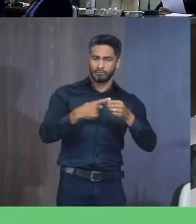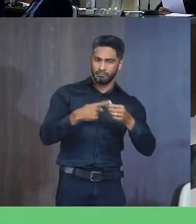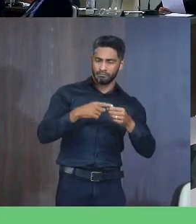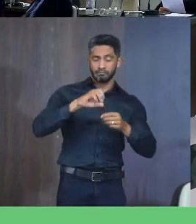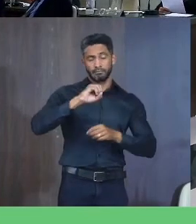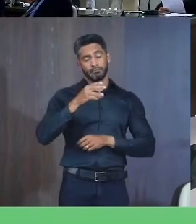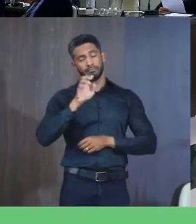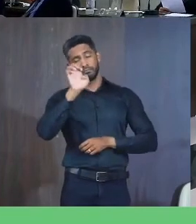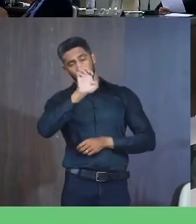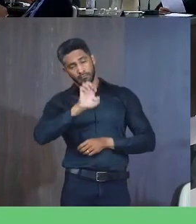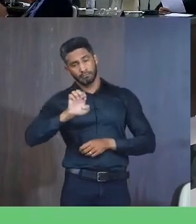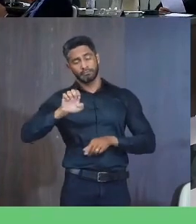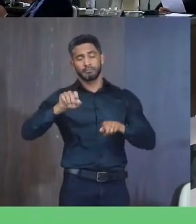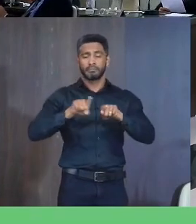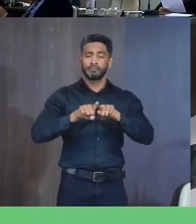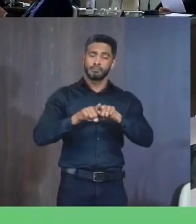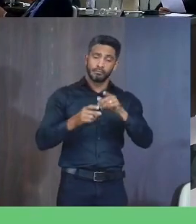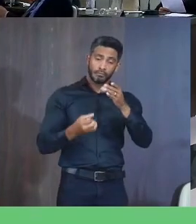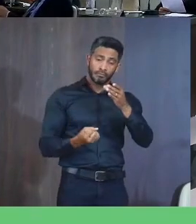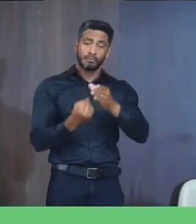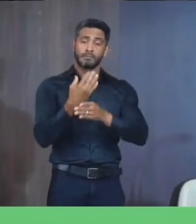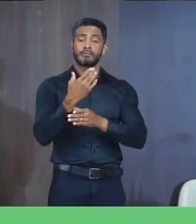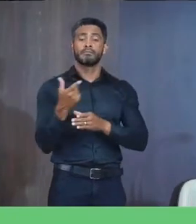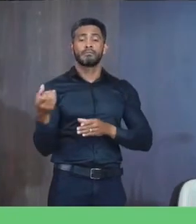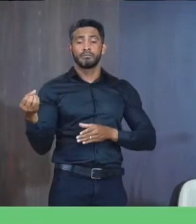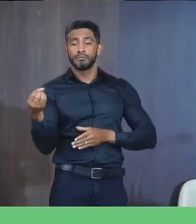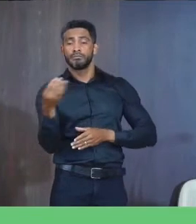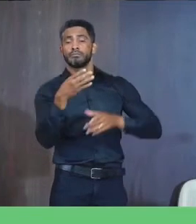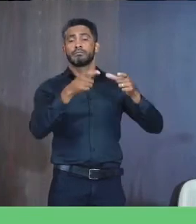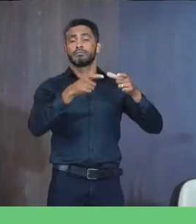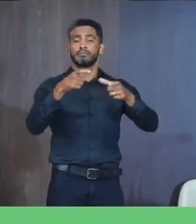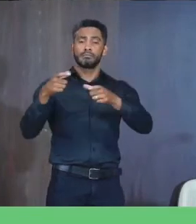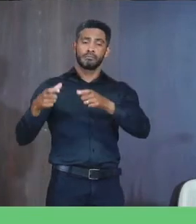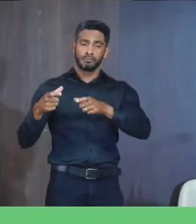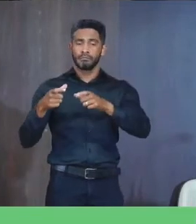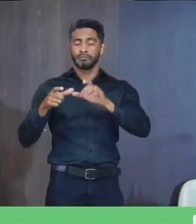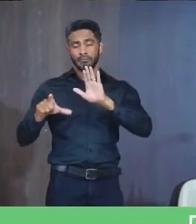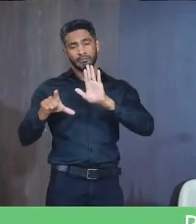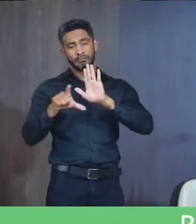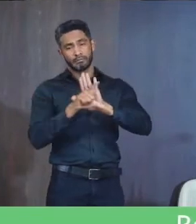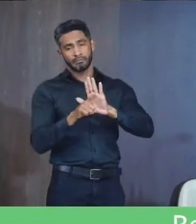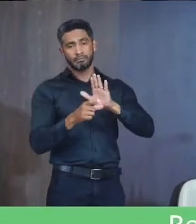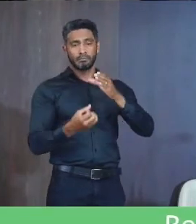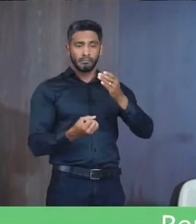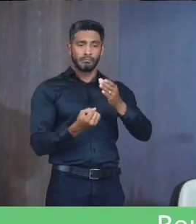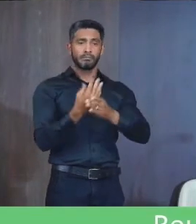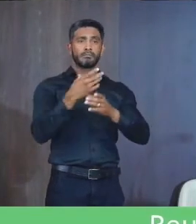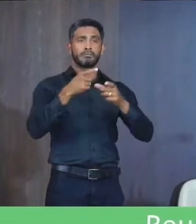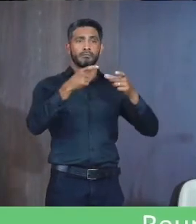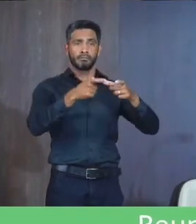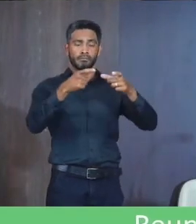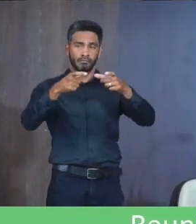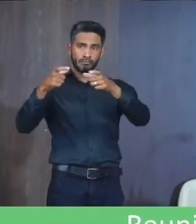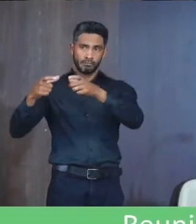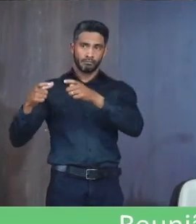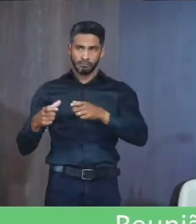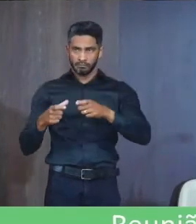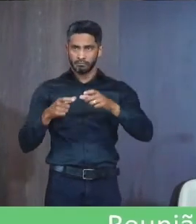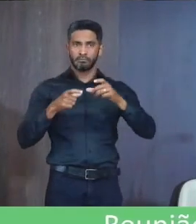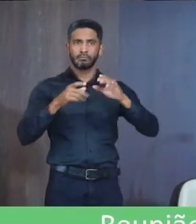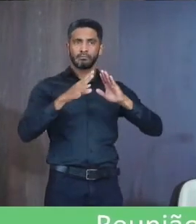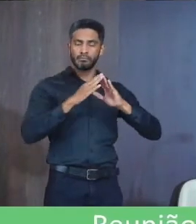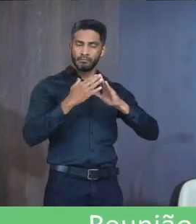Quando da criação De uma nova Localidade Por meio Do envio Da lei De criação Dos bairros Relação Dos